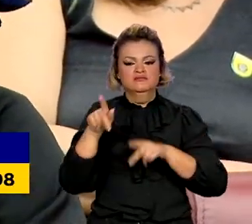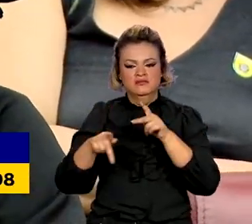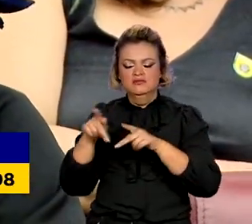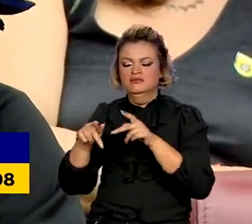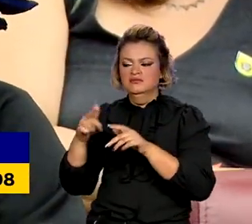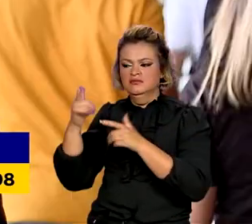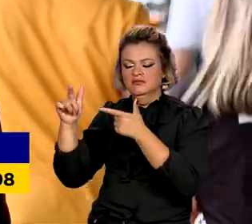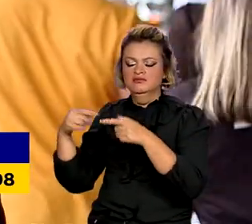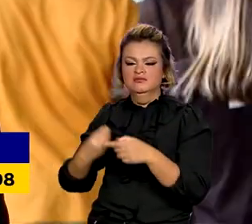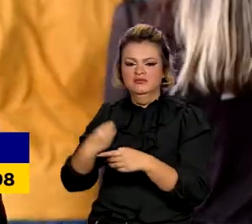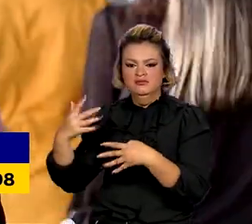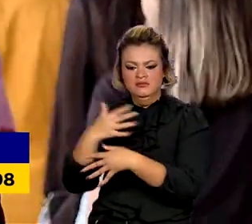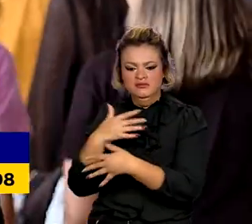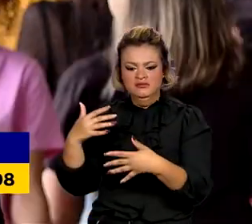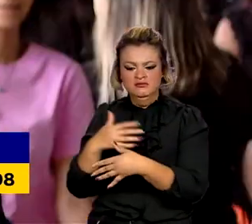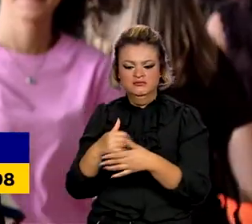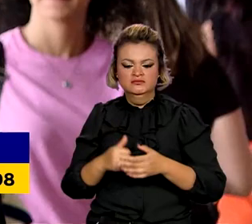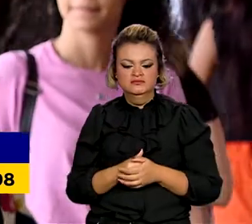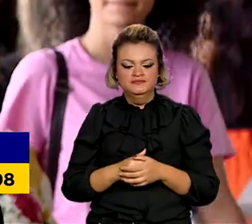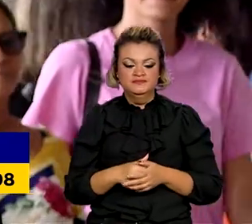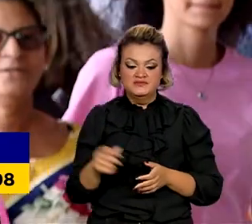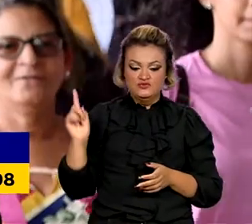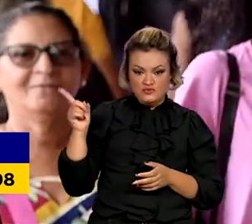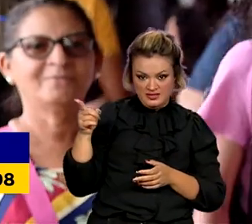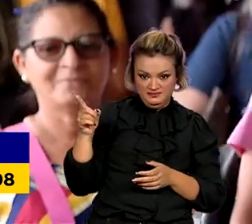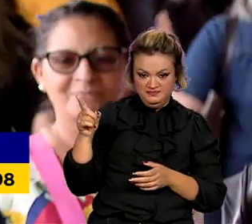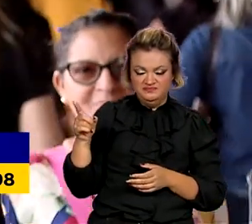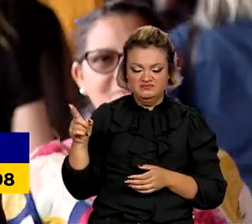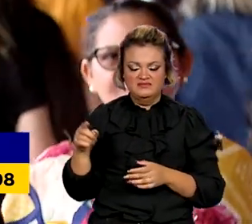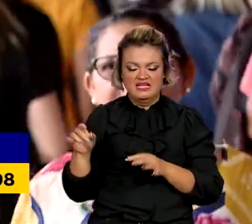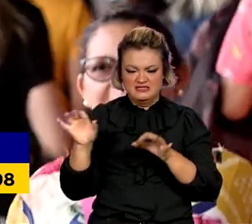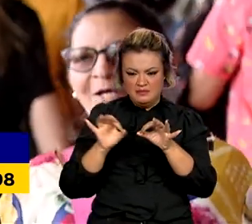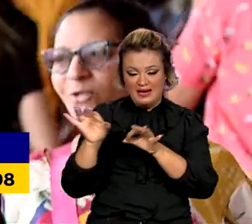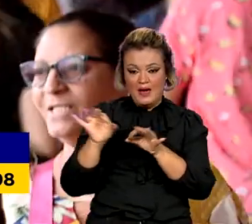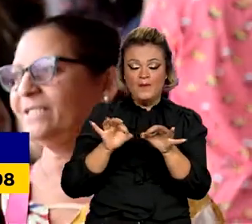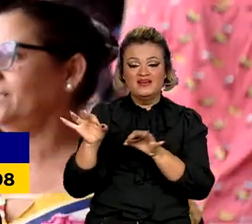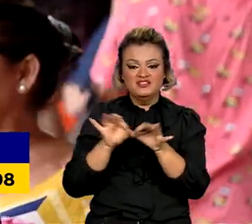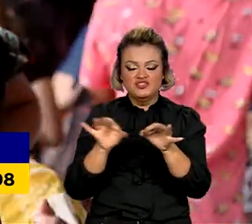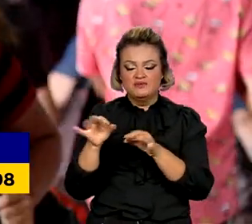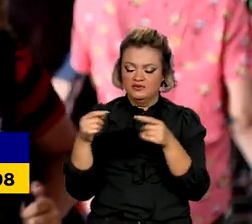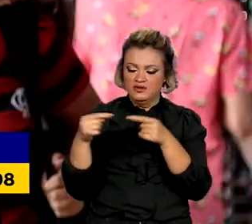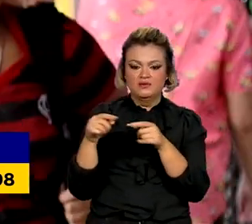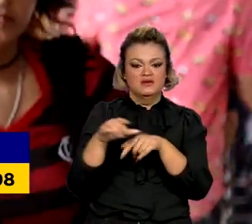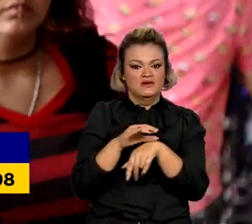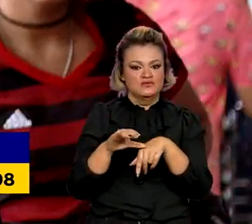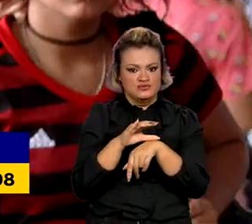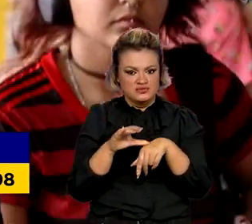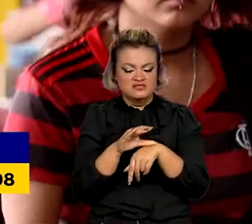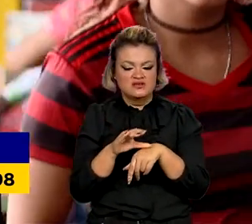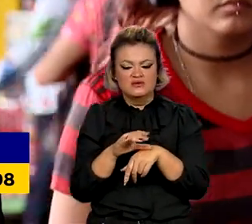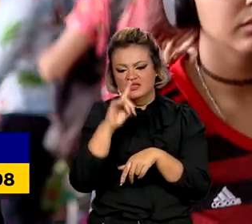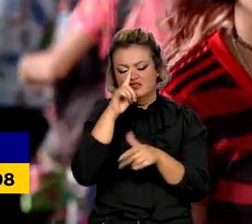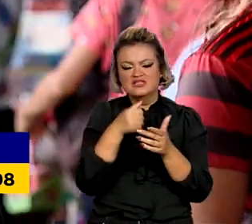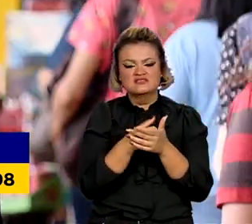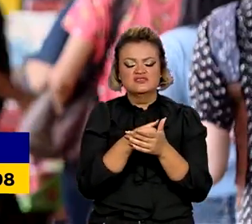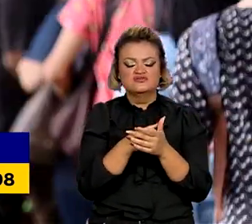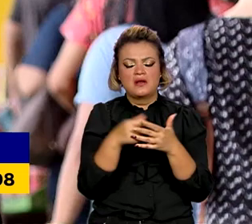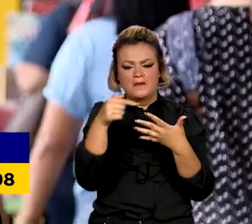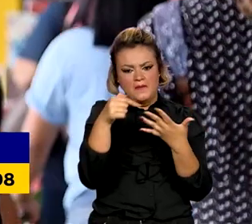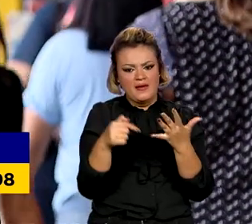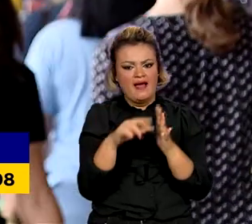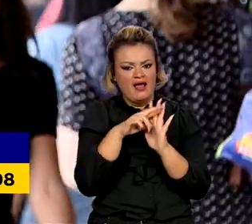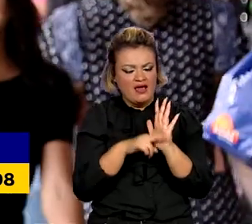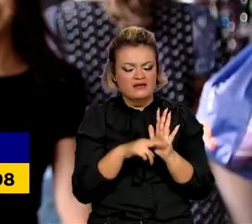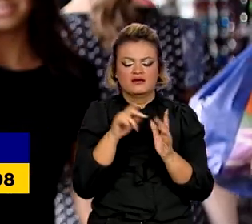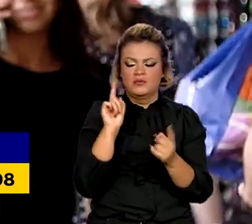em contexto urbano. O Plano Plurianual é um instrumento de planejamento previsto na Constituição que define as diretrizes,